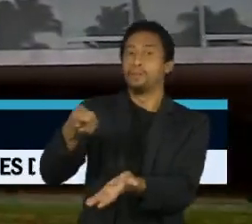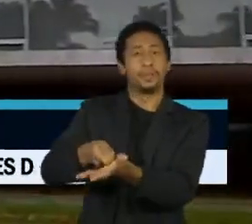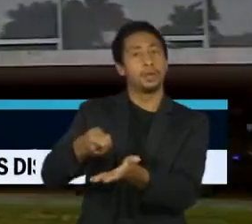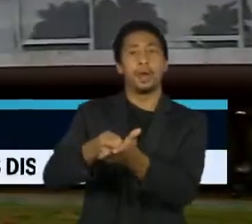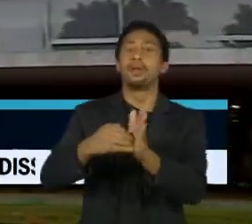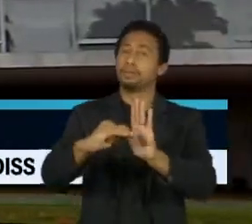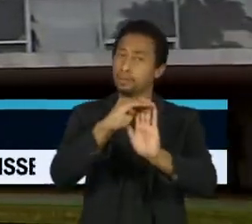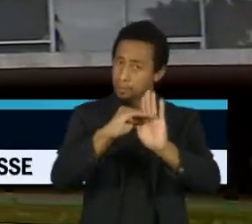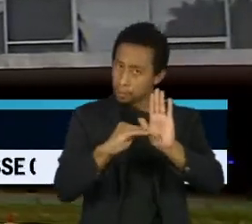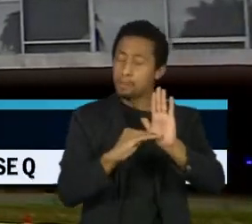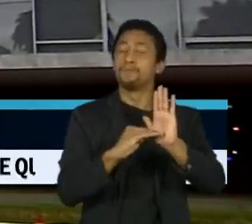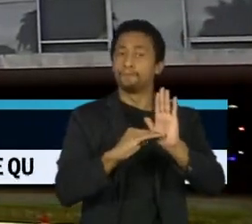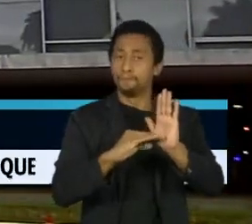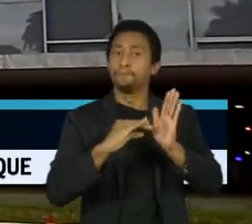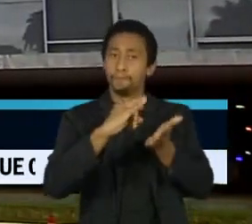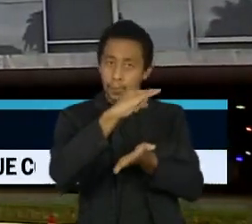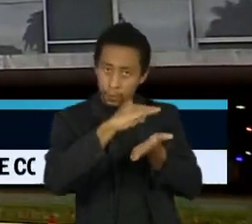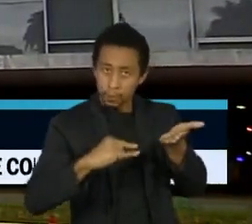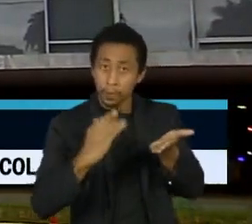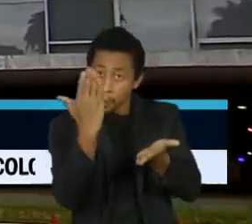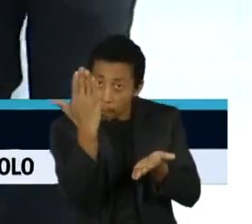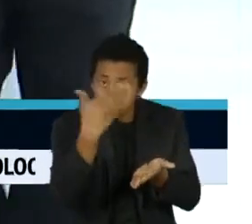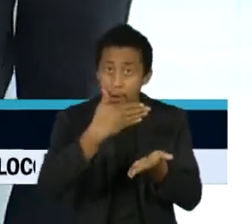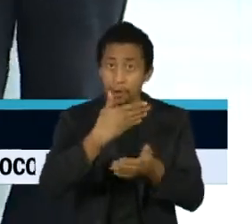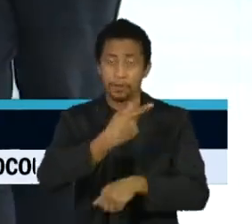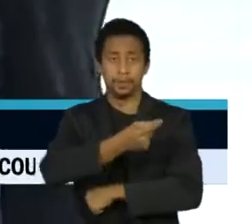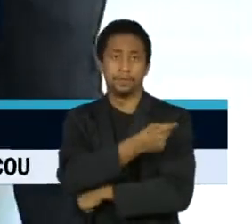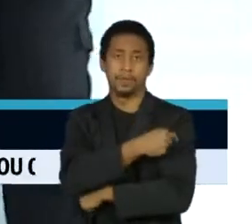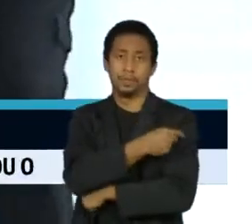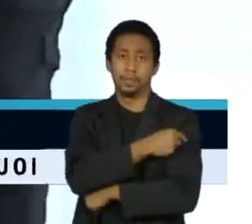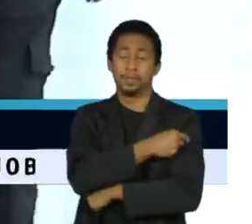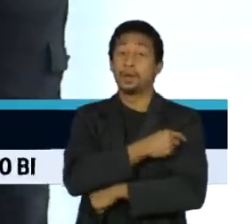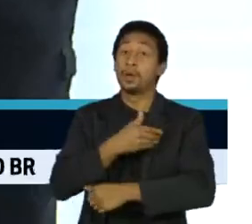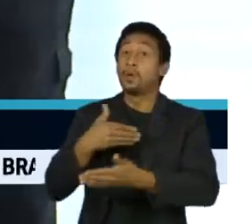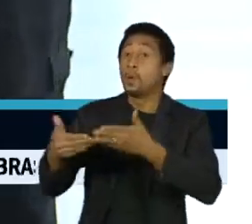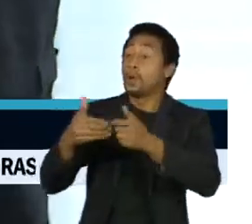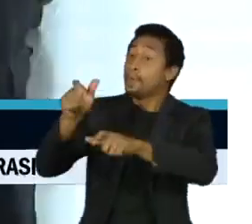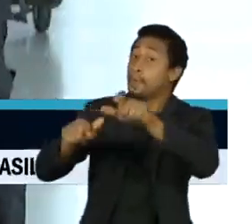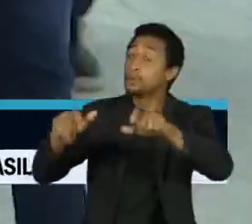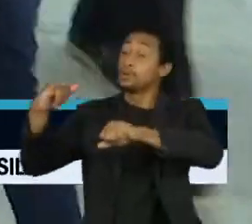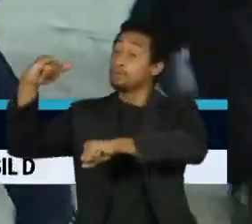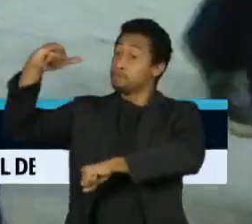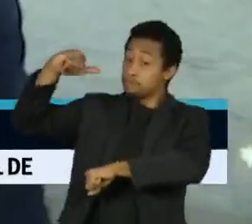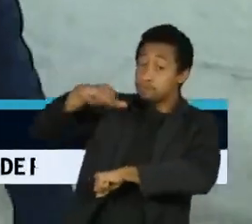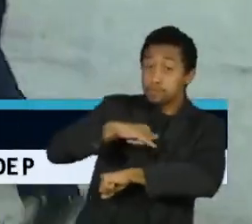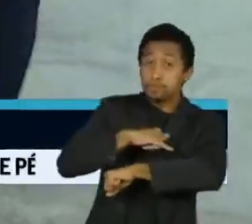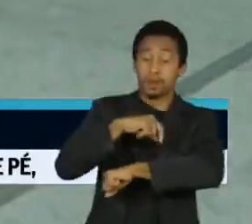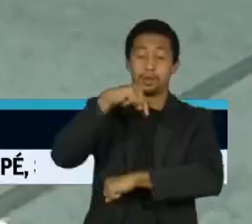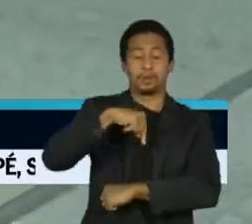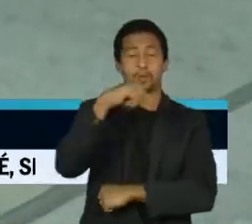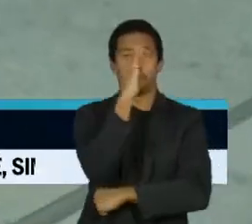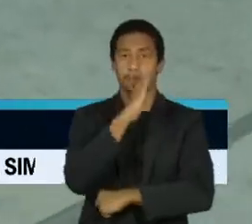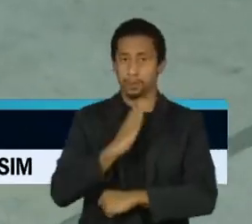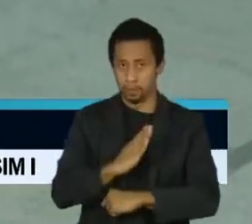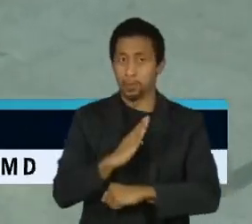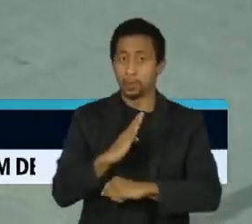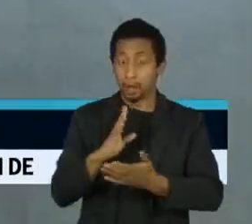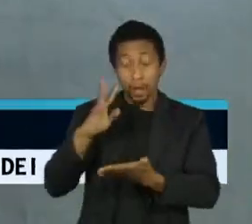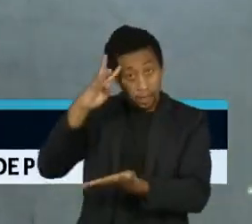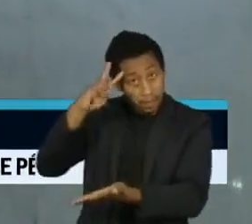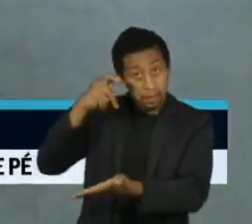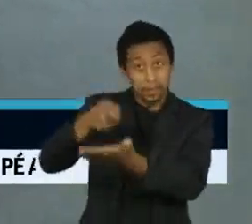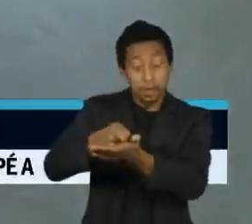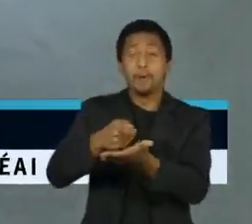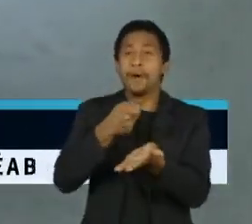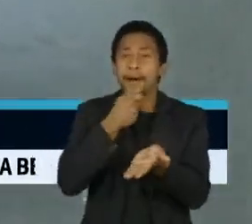exigência do comprovante de vacinação contra o vírus para quem chegar em solo brasileiro. A decisão ainda será analisada